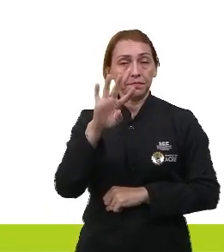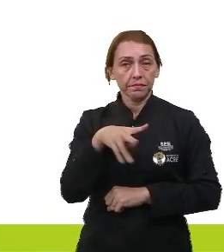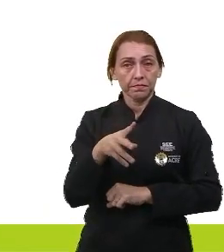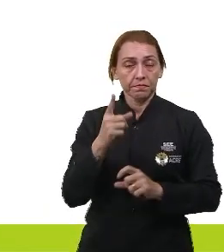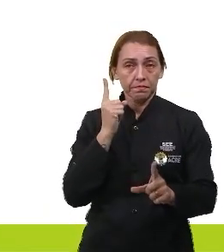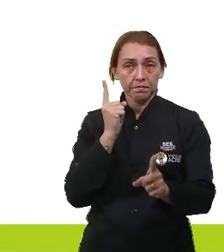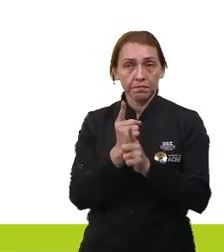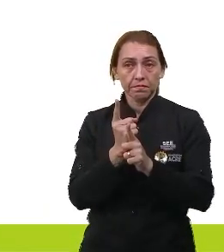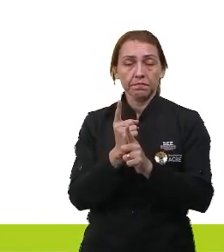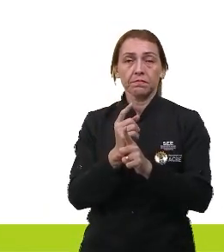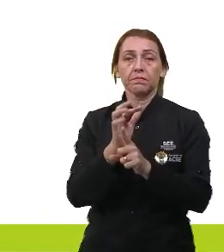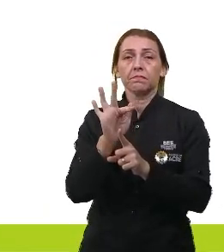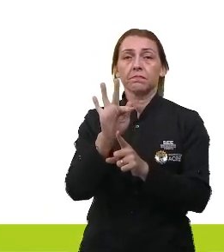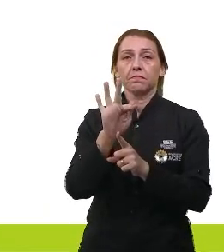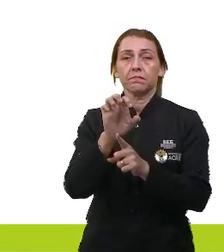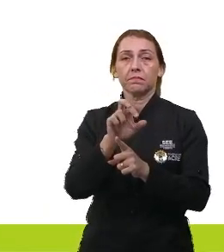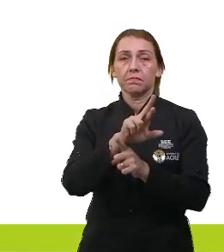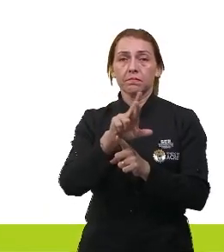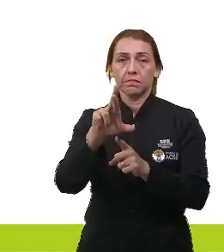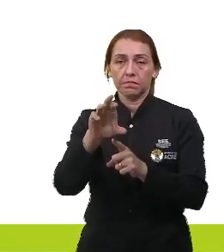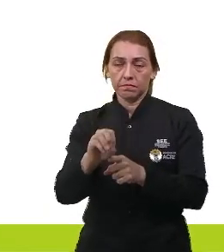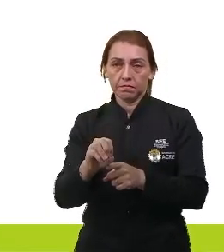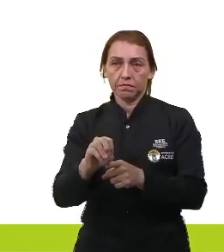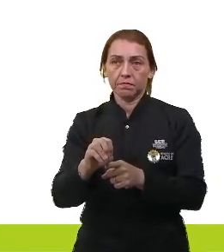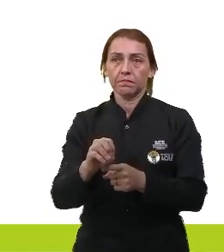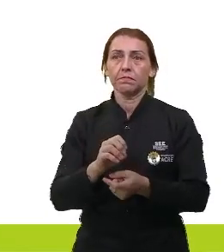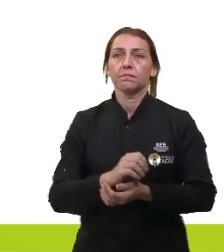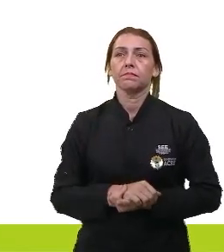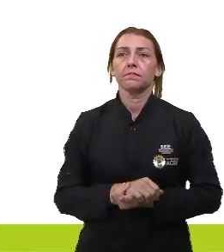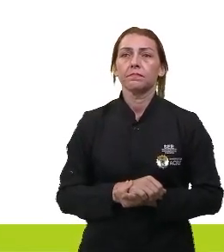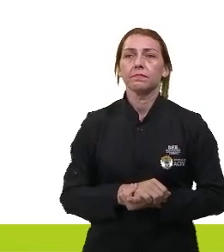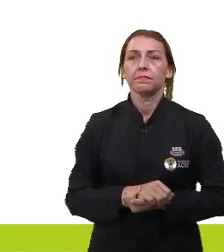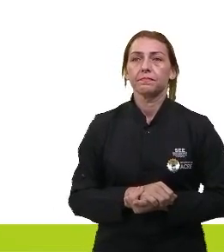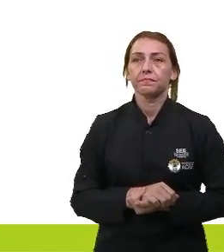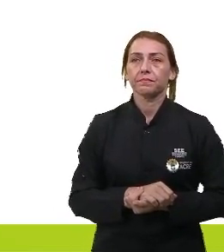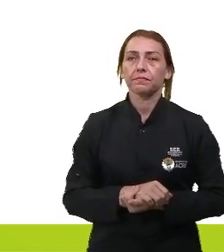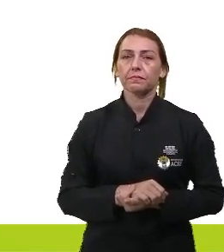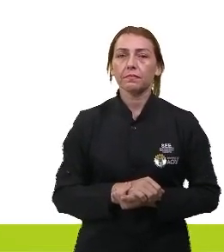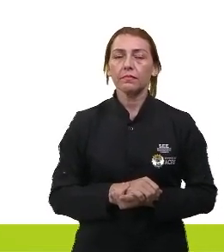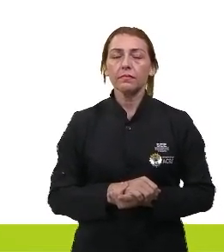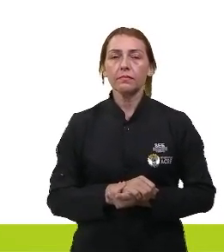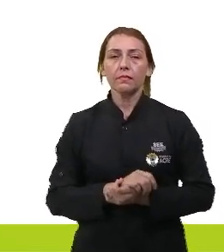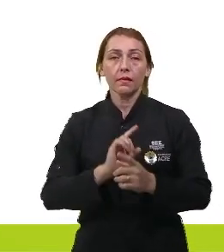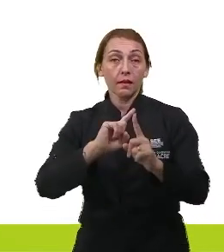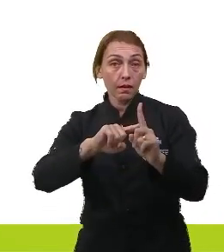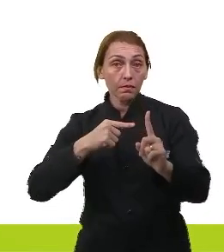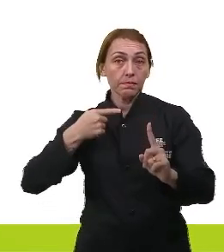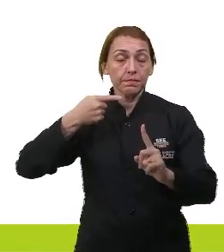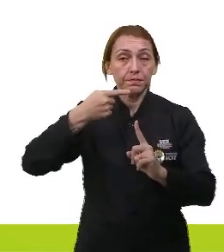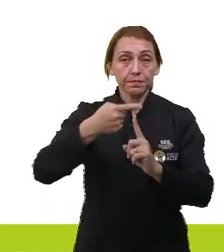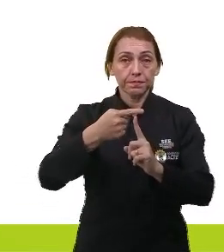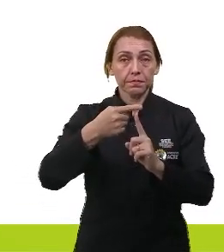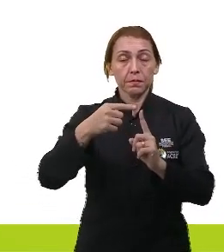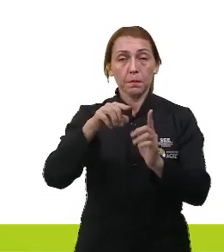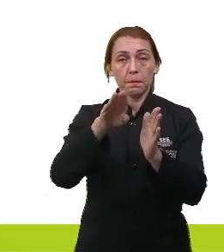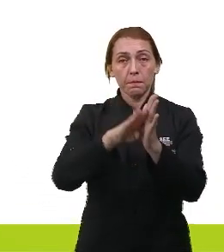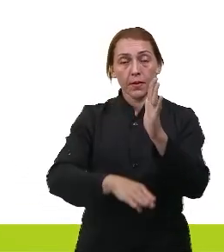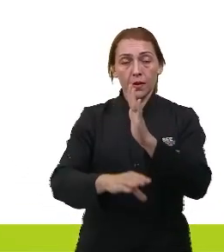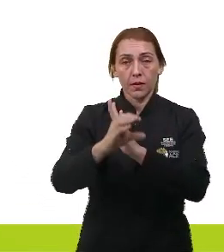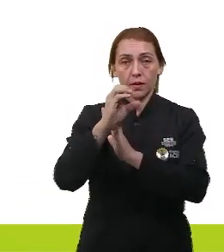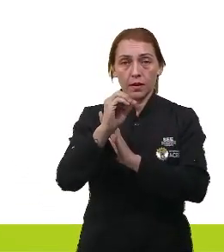aí eu encontro o ferro tá aqui o ferro o ferro ele tem um potencial de menos